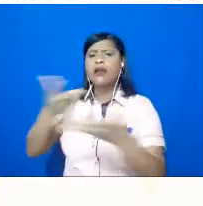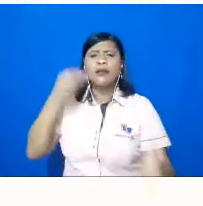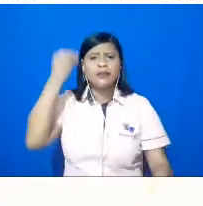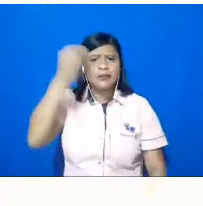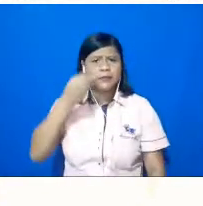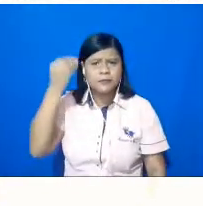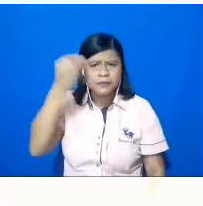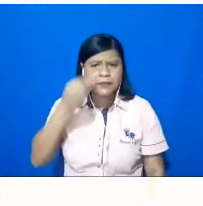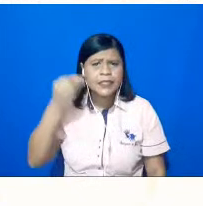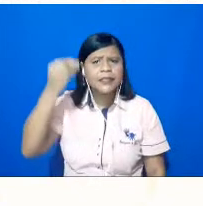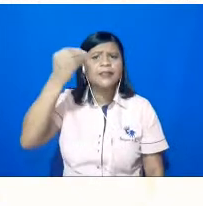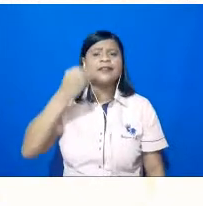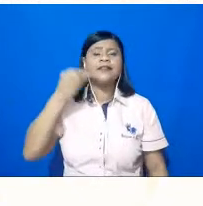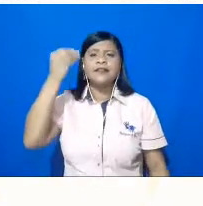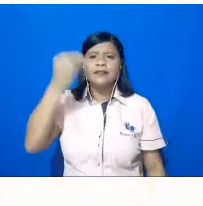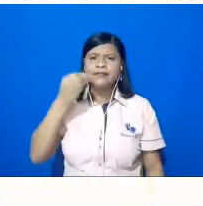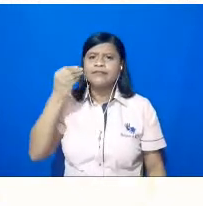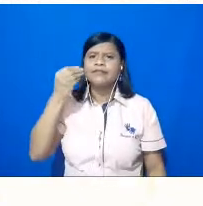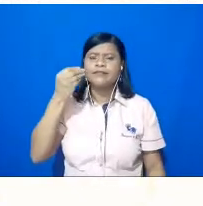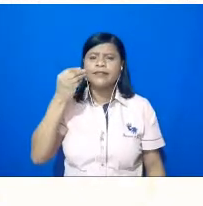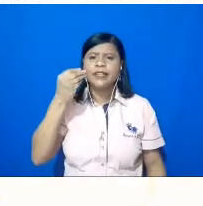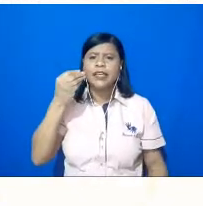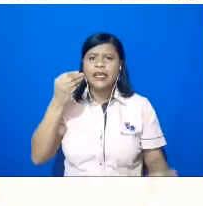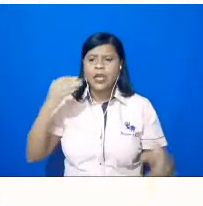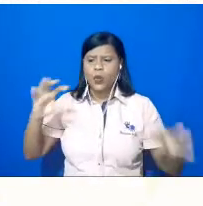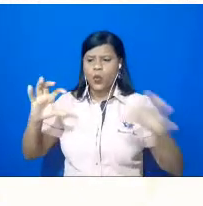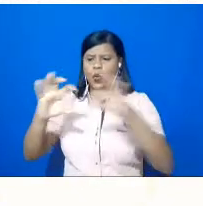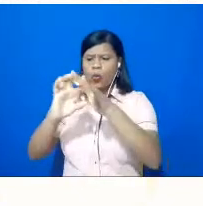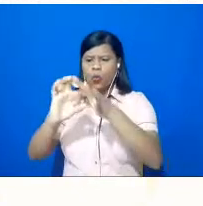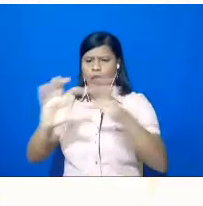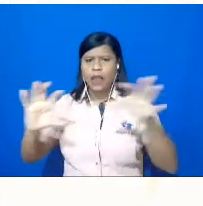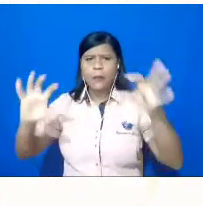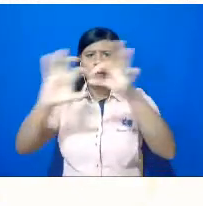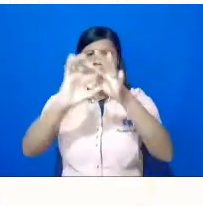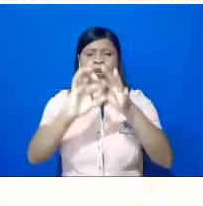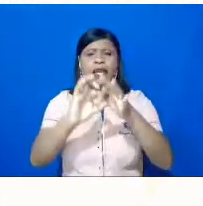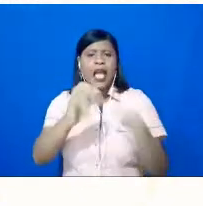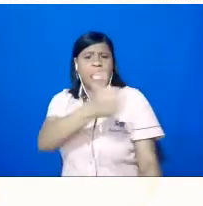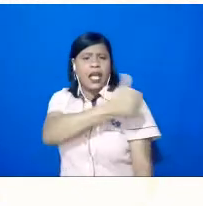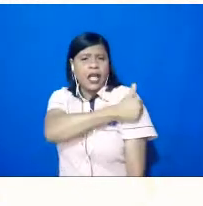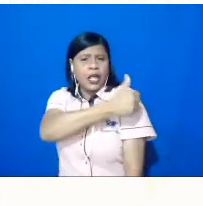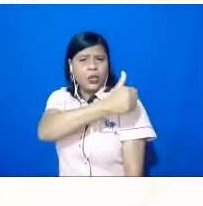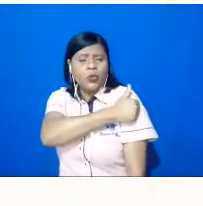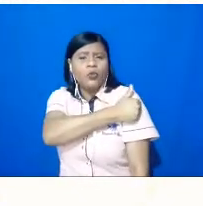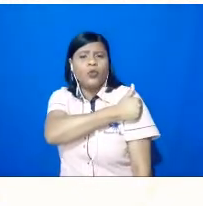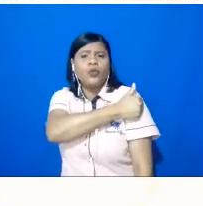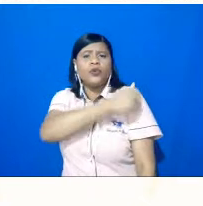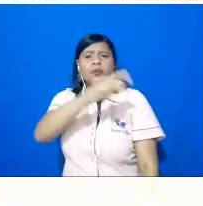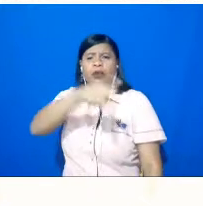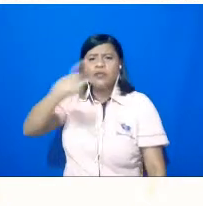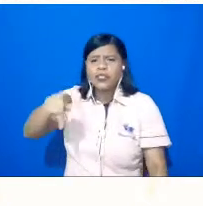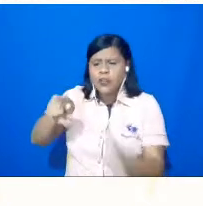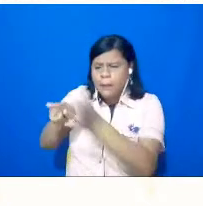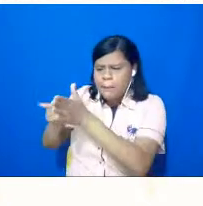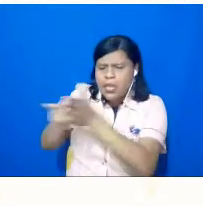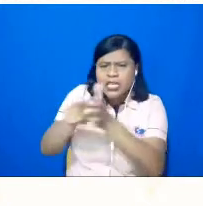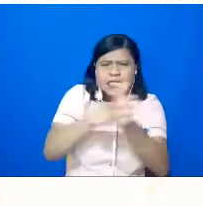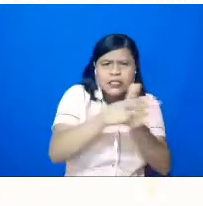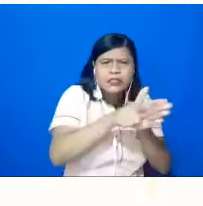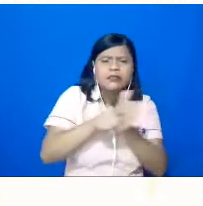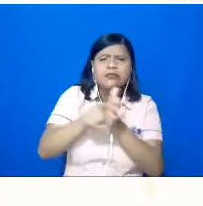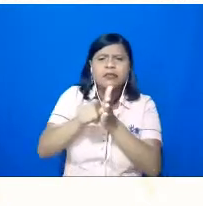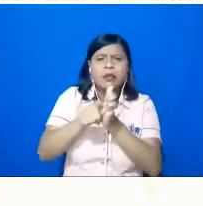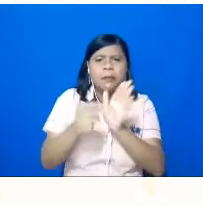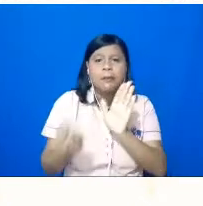esse reforço entre laços, estudantes, professores, pesquisadores, pesquisadores, foi algo realmente que marcou